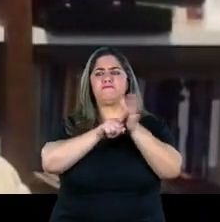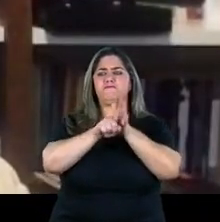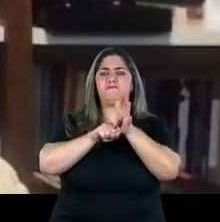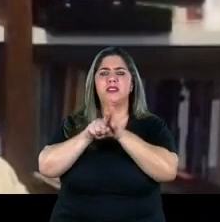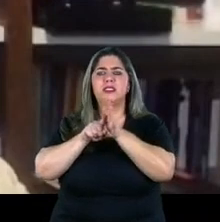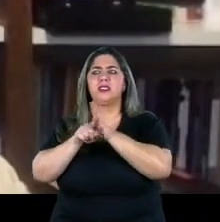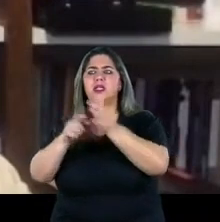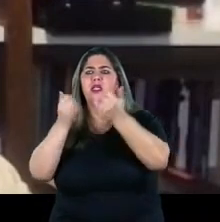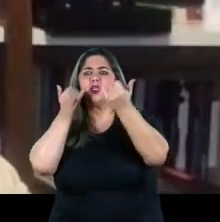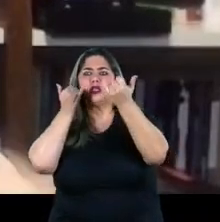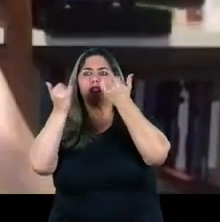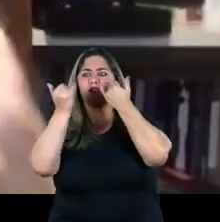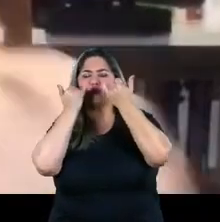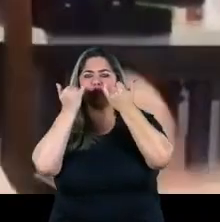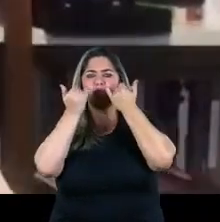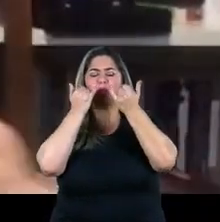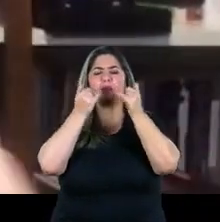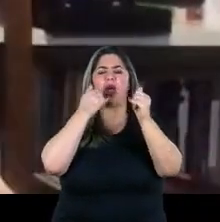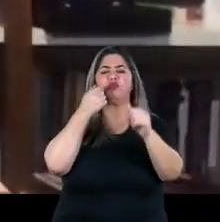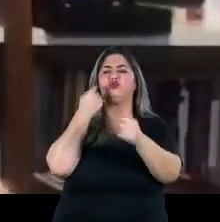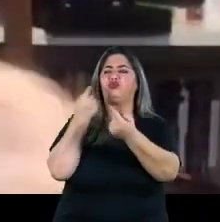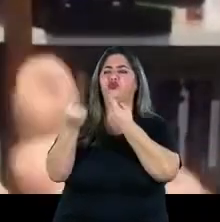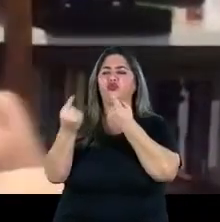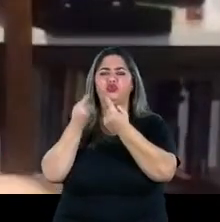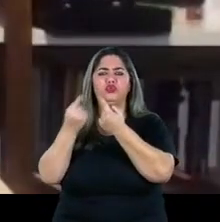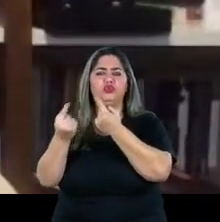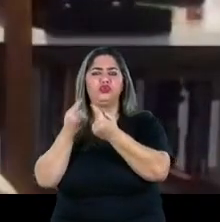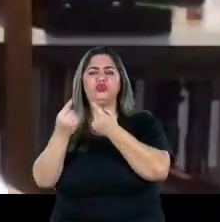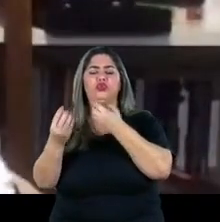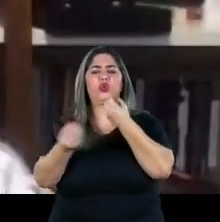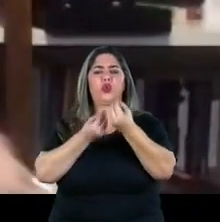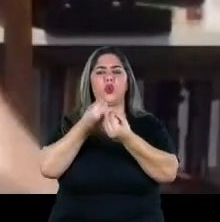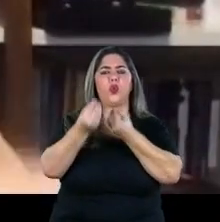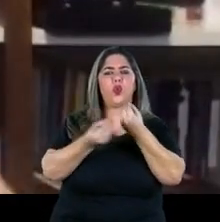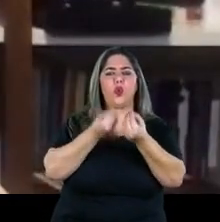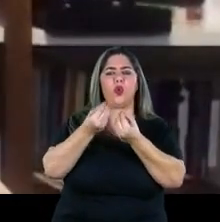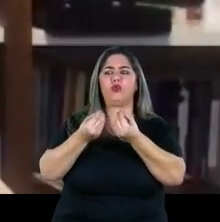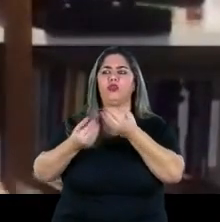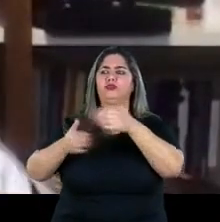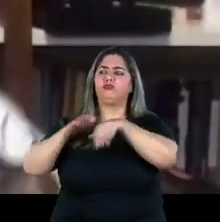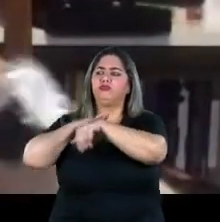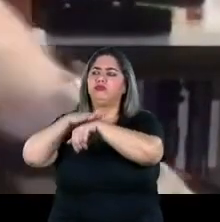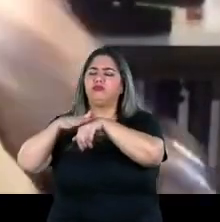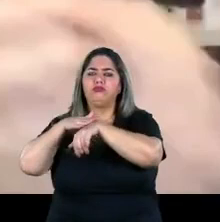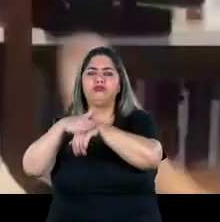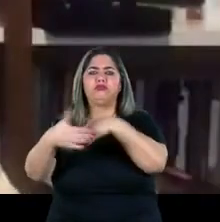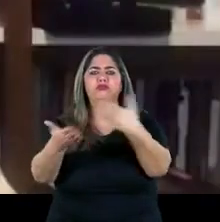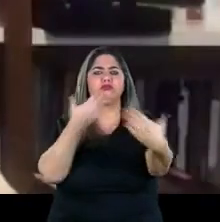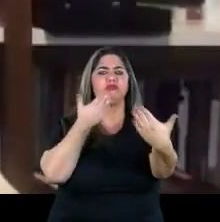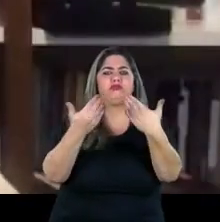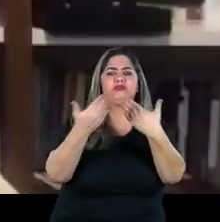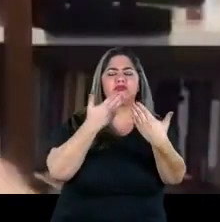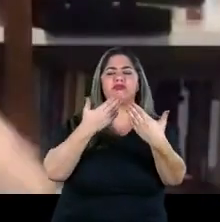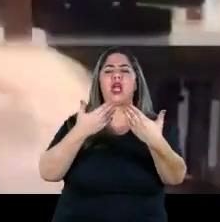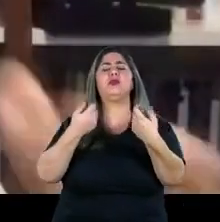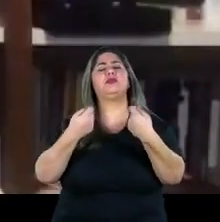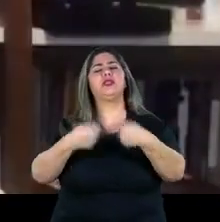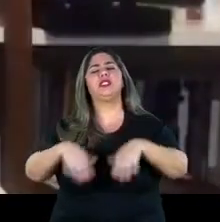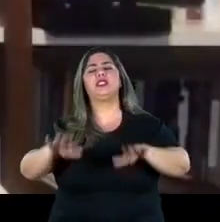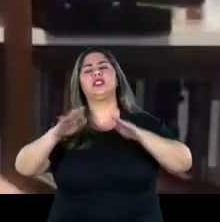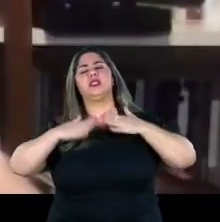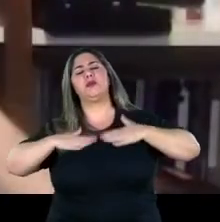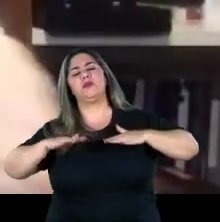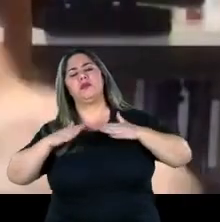informar os demais é discutir nesse caminho tentando esclarecer de maneira equilibrada de maneira